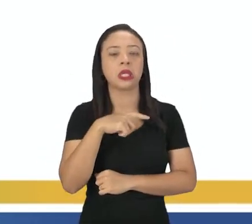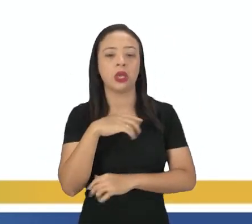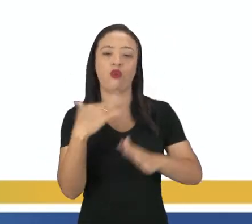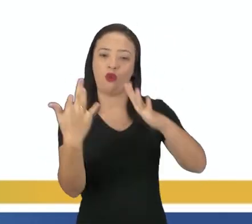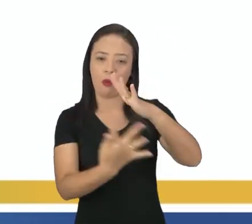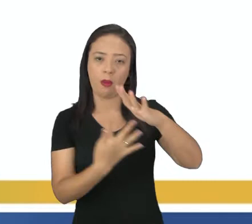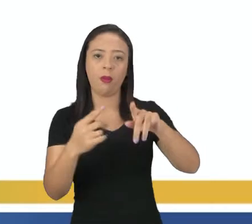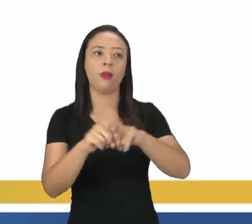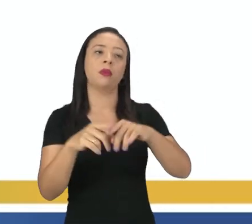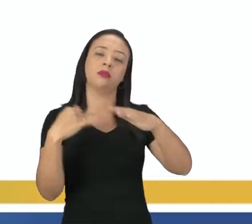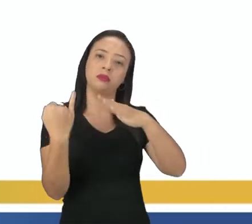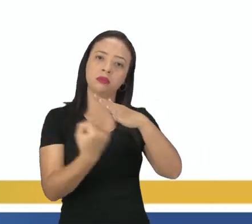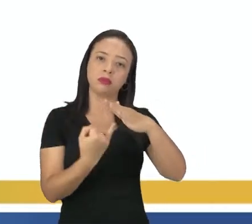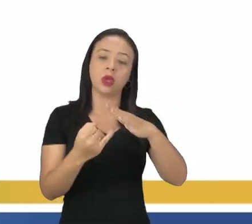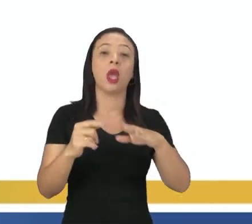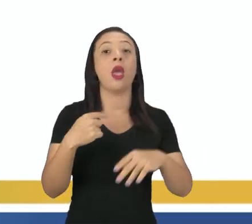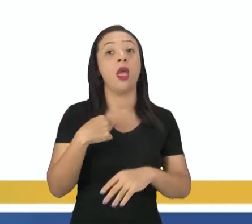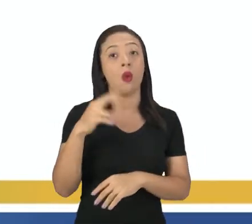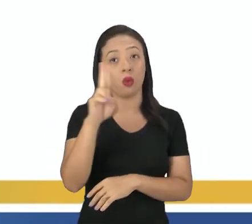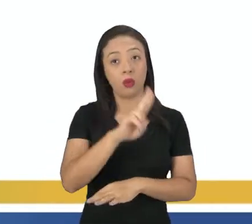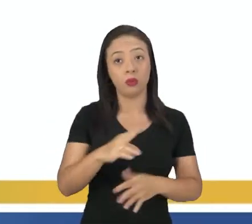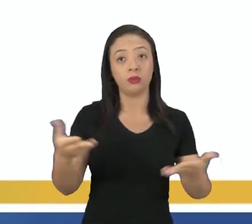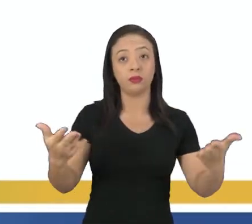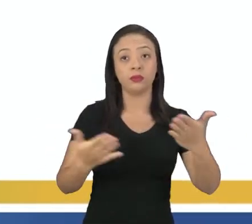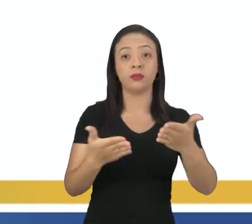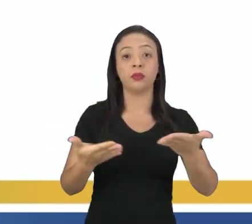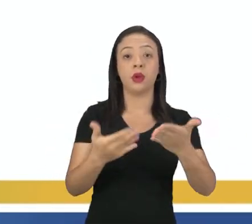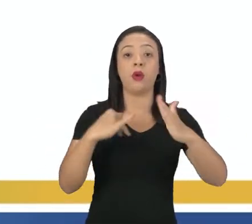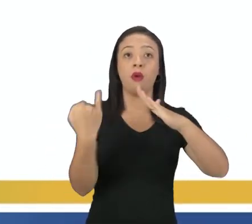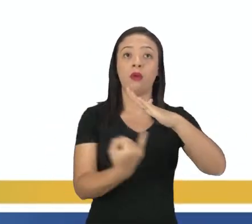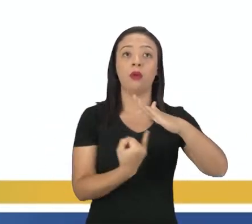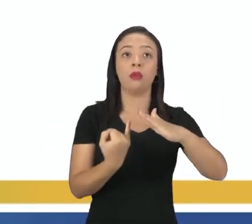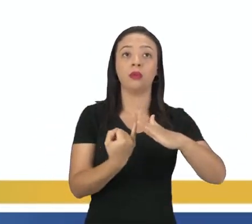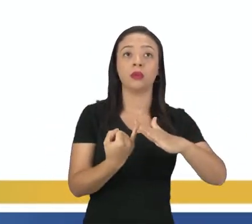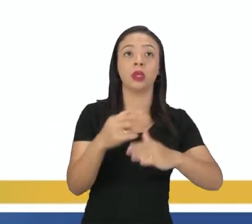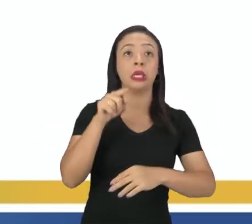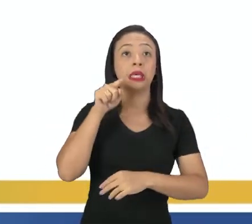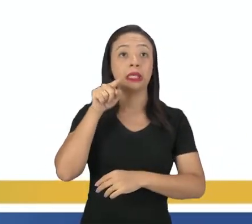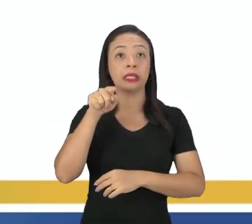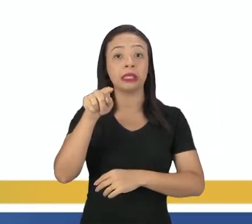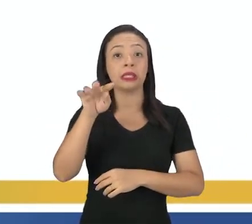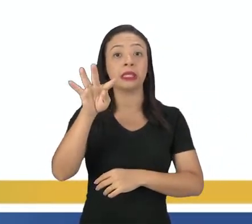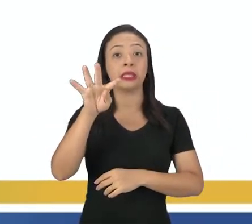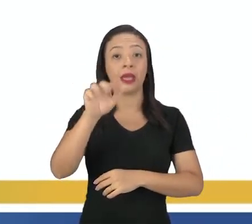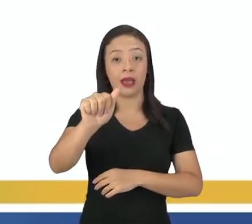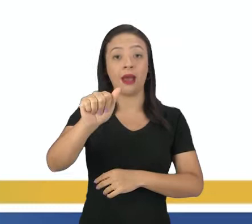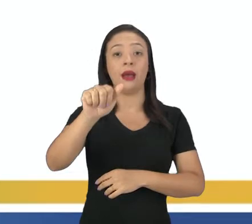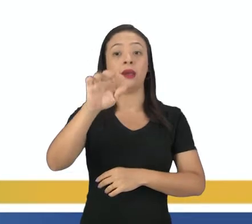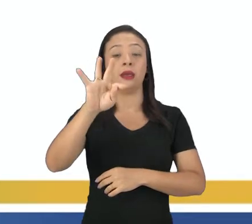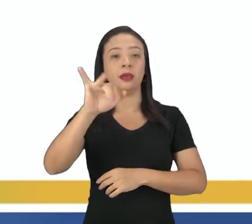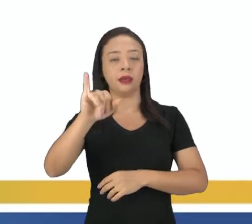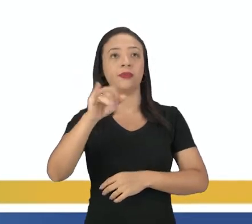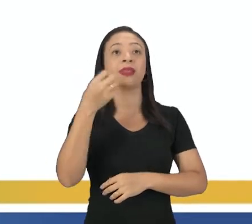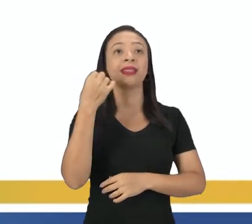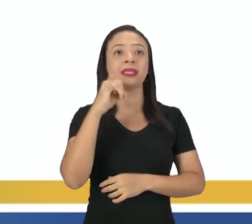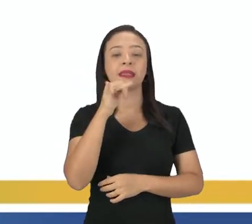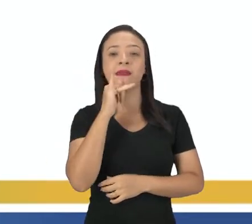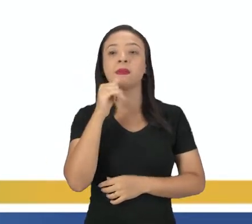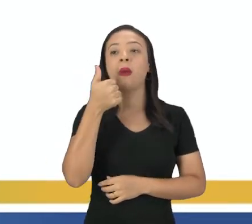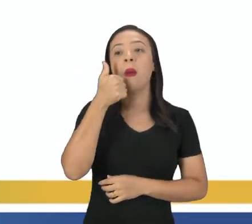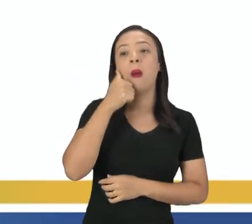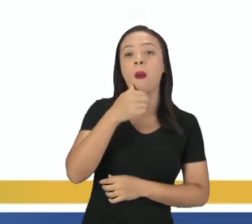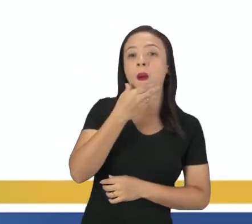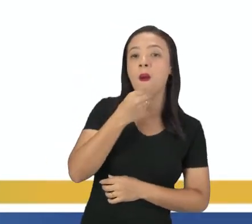formal, informal, o tu, eu uso por informal. Então, eu digo a ti, te, gusta. Se eu estou falando de ele,